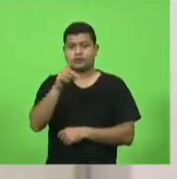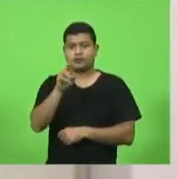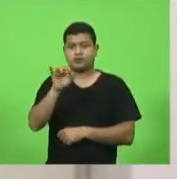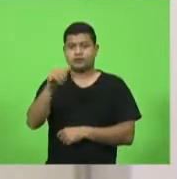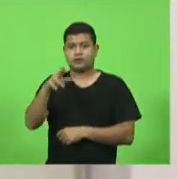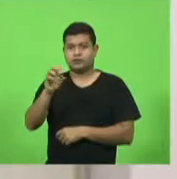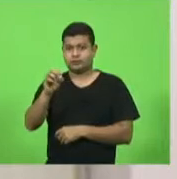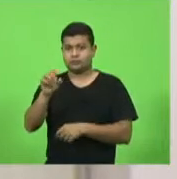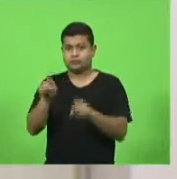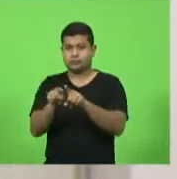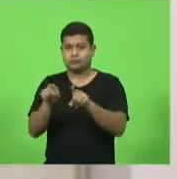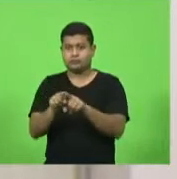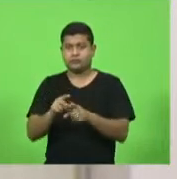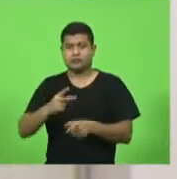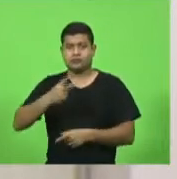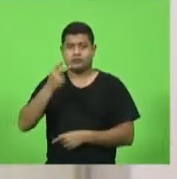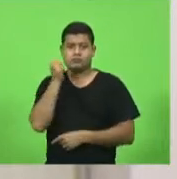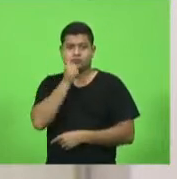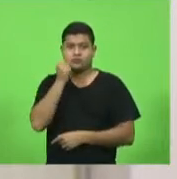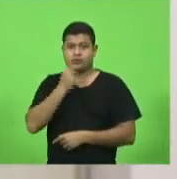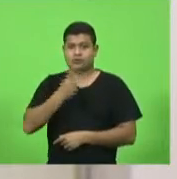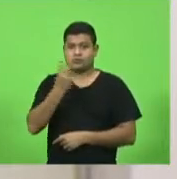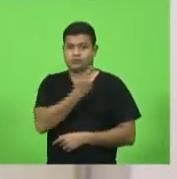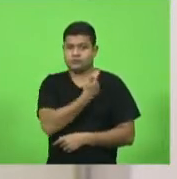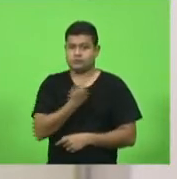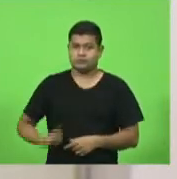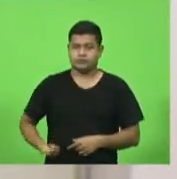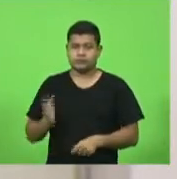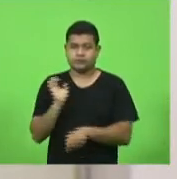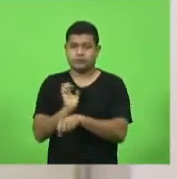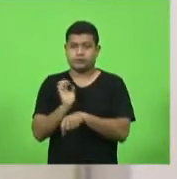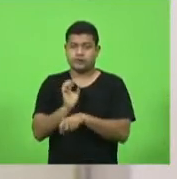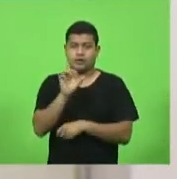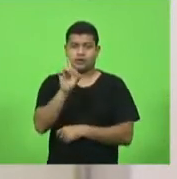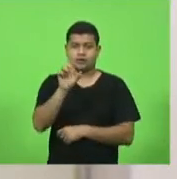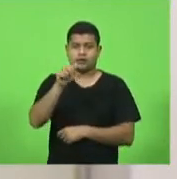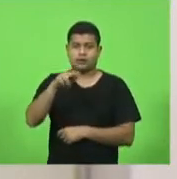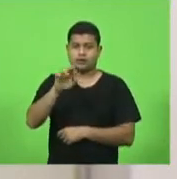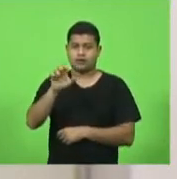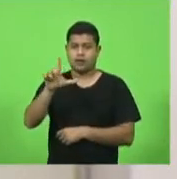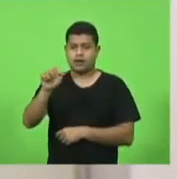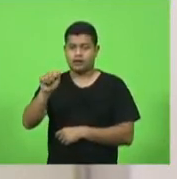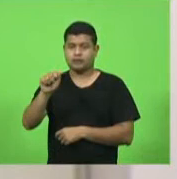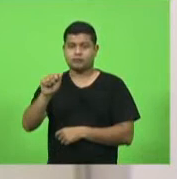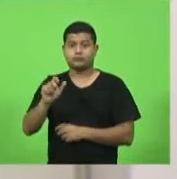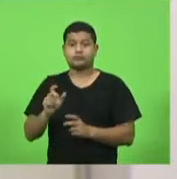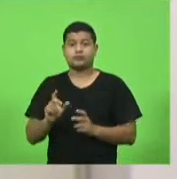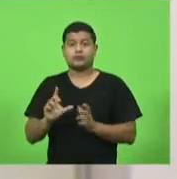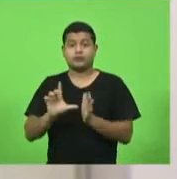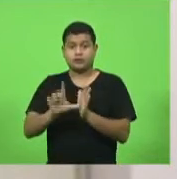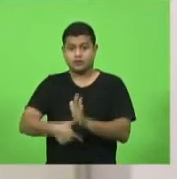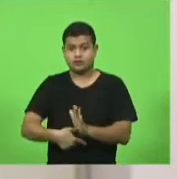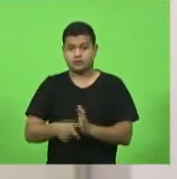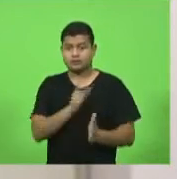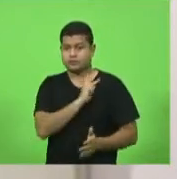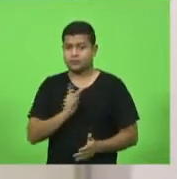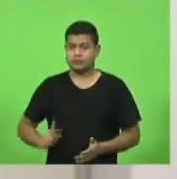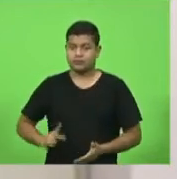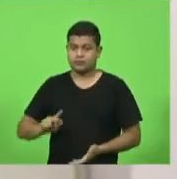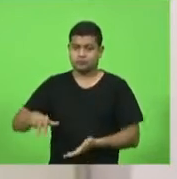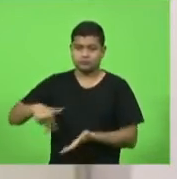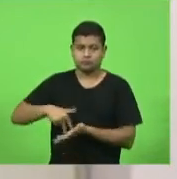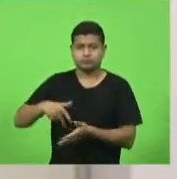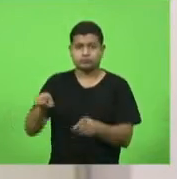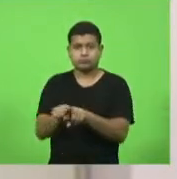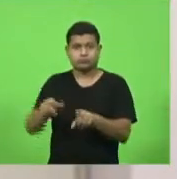excelentíssima vice-governadora do Estado de Santa Catarina, Daniela Reiner. Na continuidade, o senhor presidente fez uso da palavra,